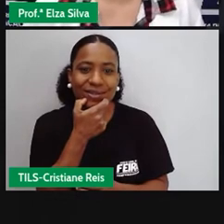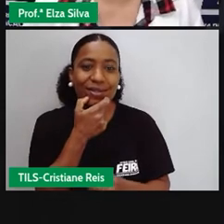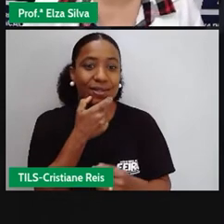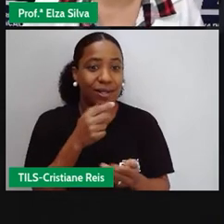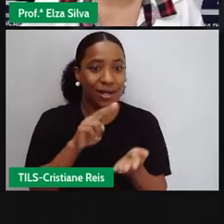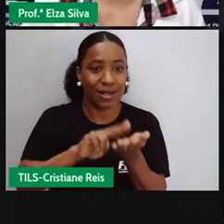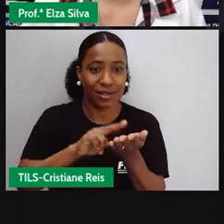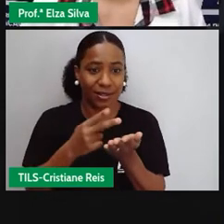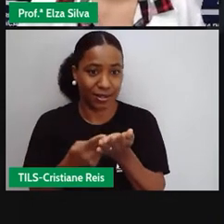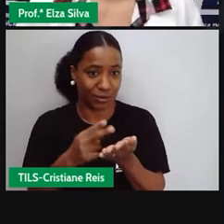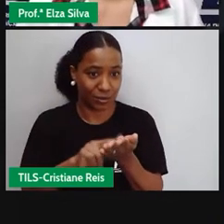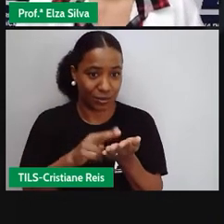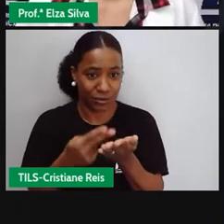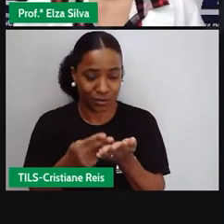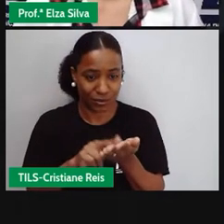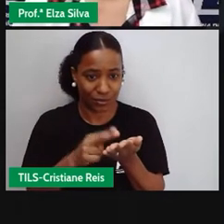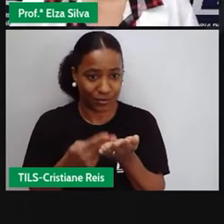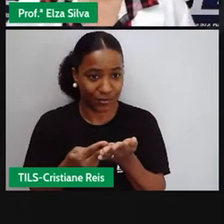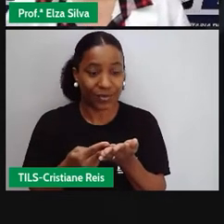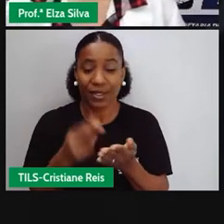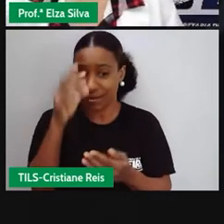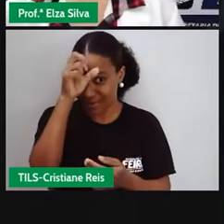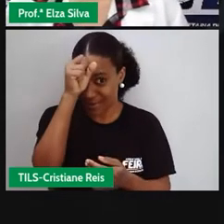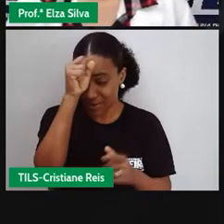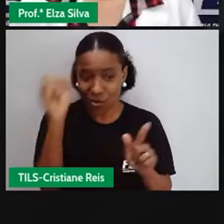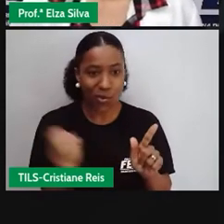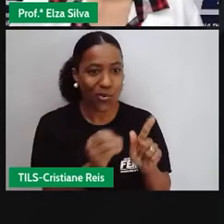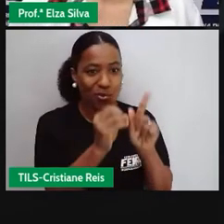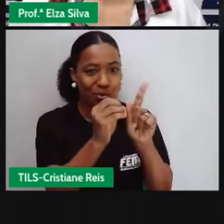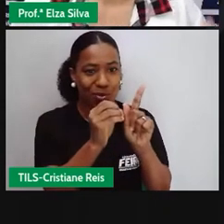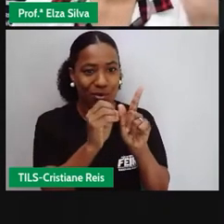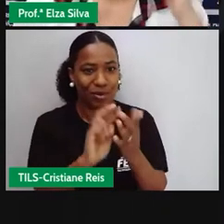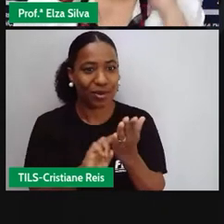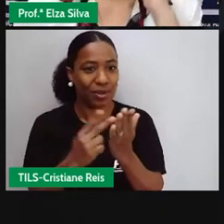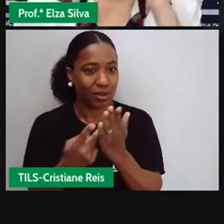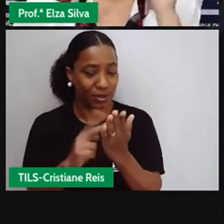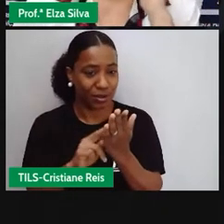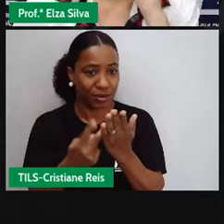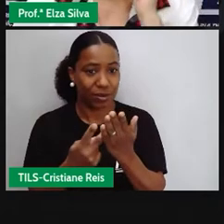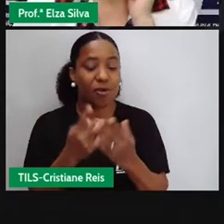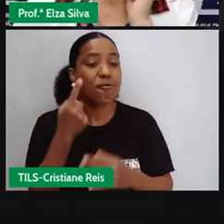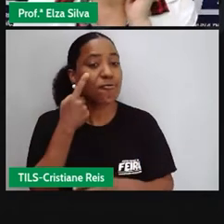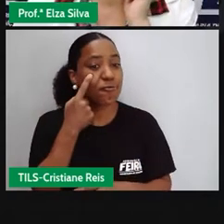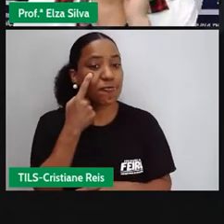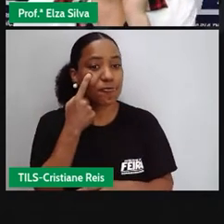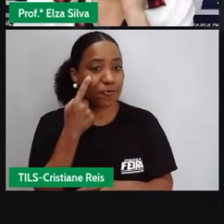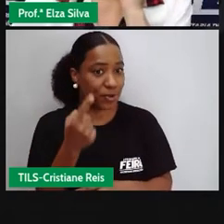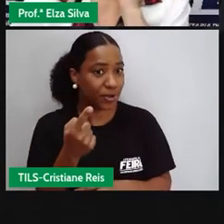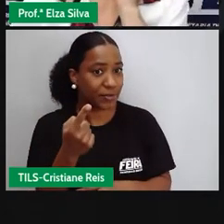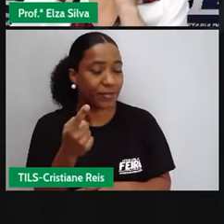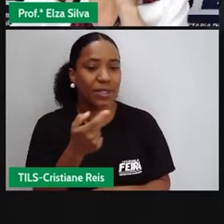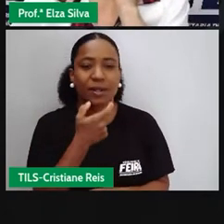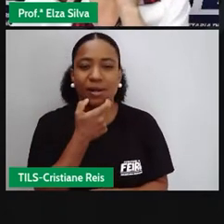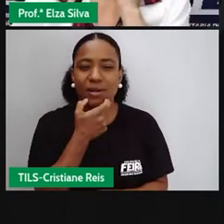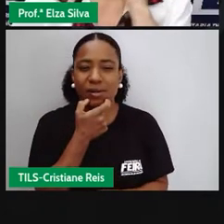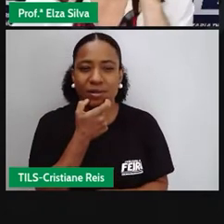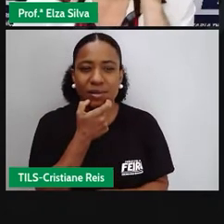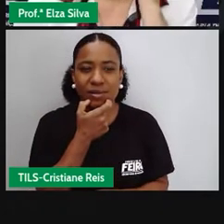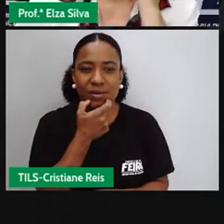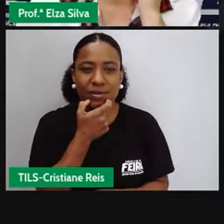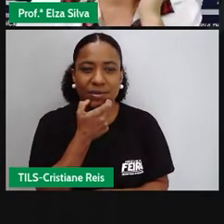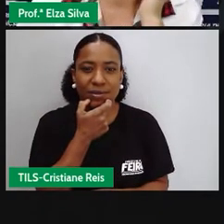Google Tradutor. Então, para que a gente possa praticar um pouquinho nosso inglês,